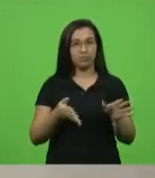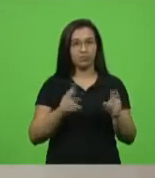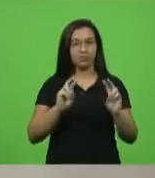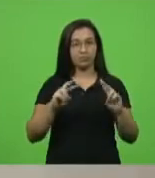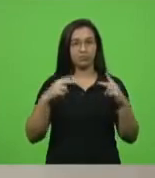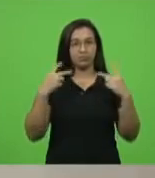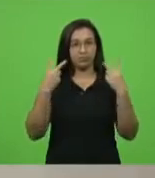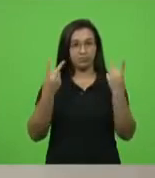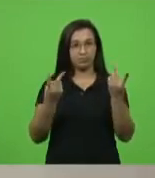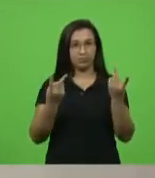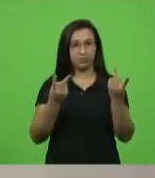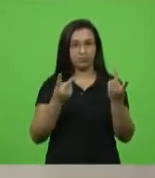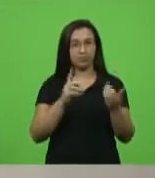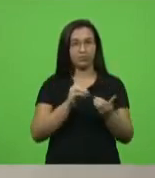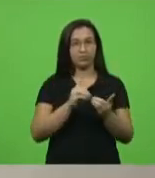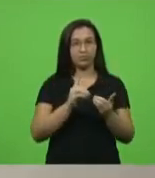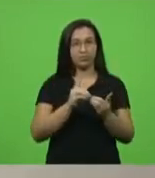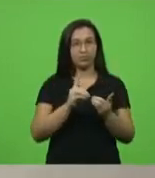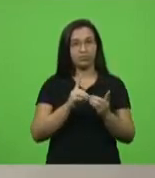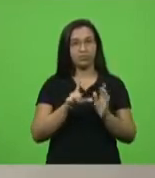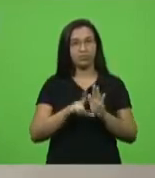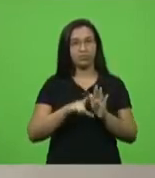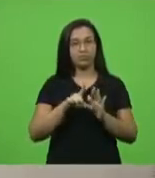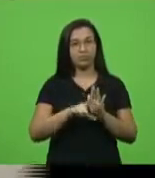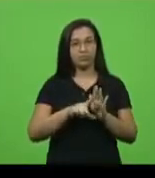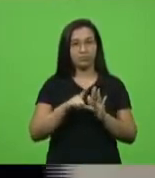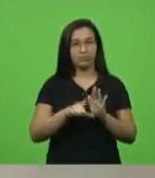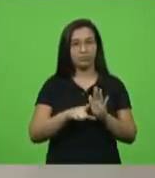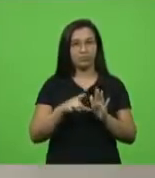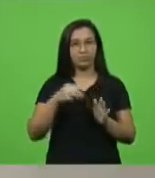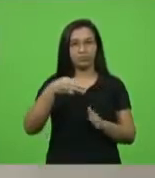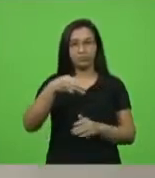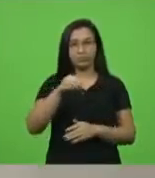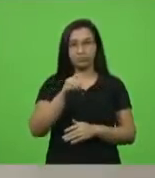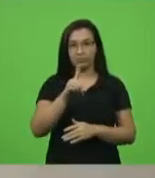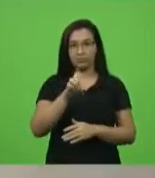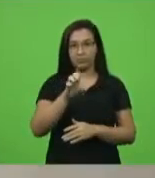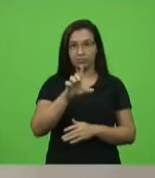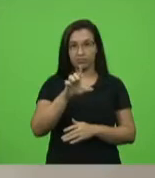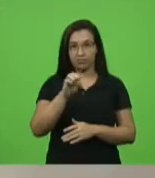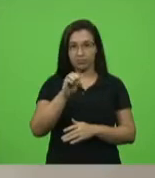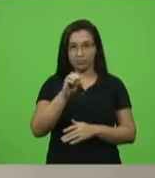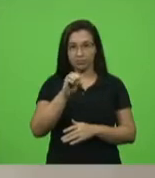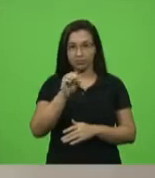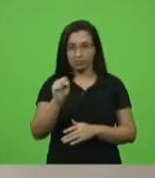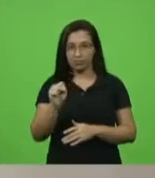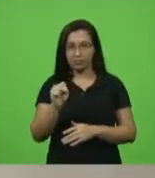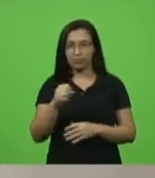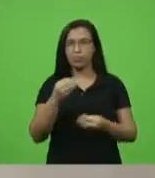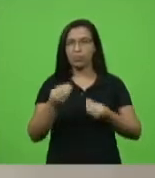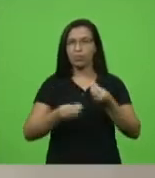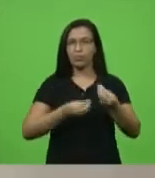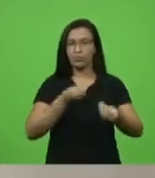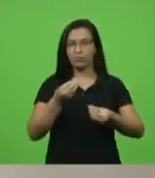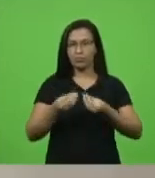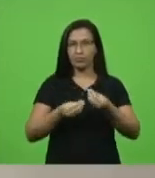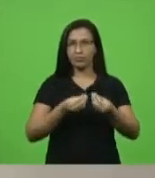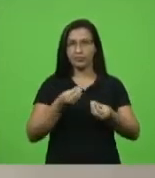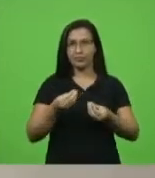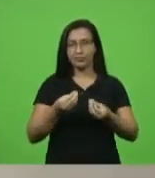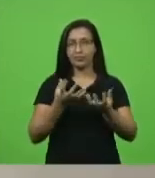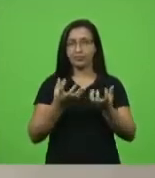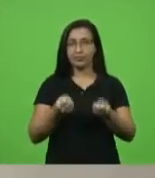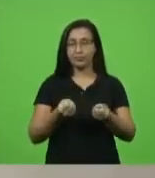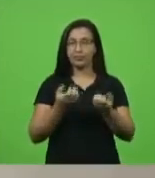legislativa, na aba Modelos. Como vem sendo feito? A Assembleia Legislativa do Estado de Santa Catarina, acolhendo a